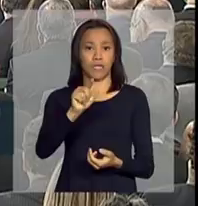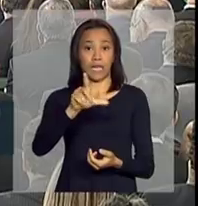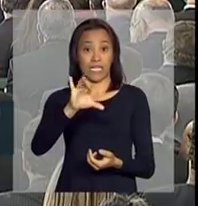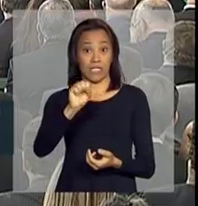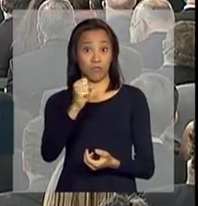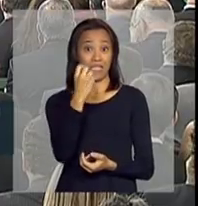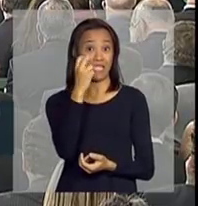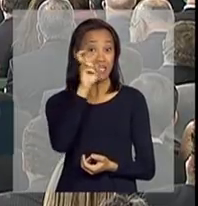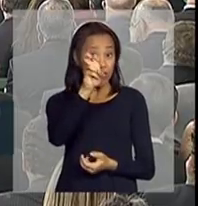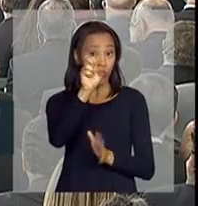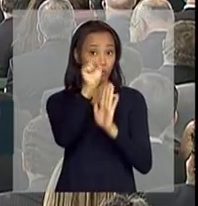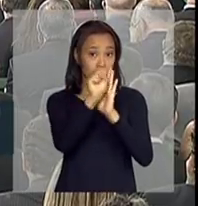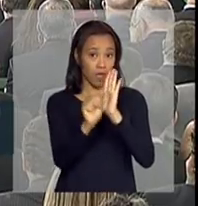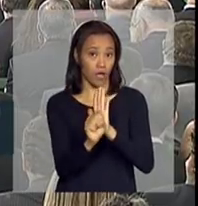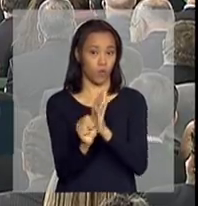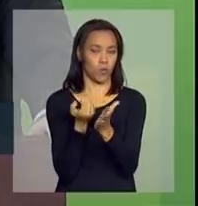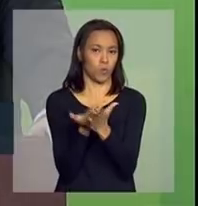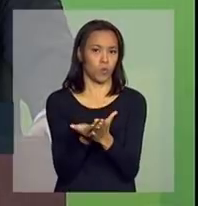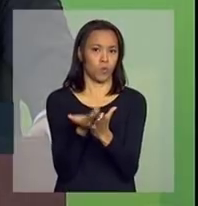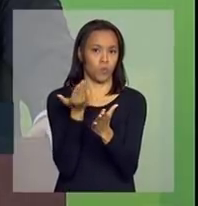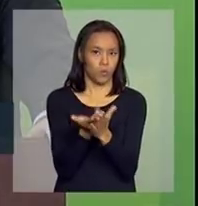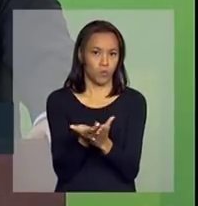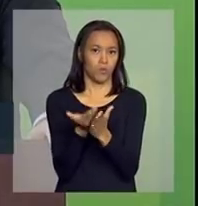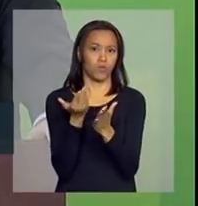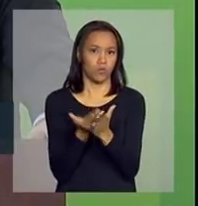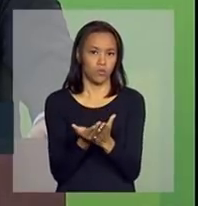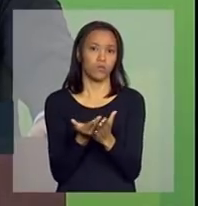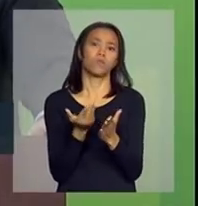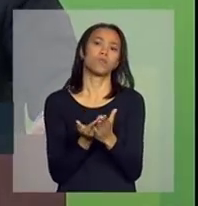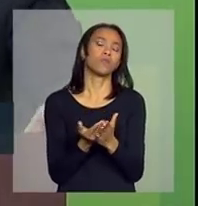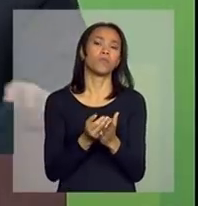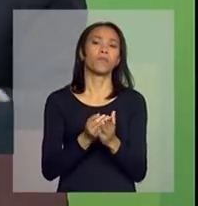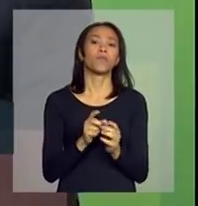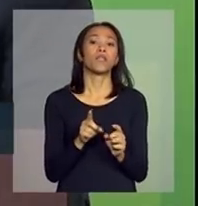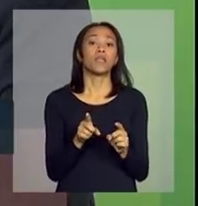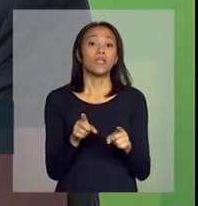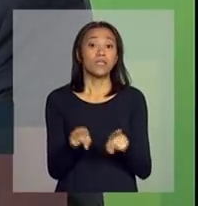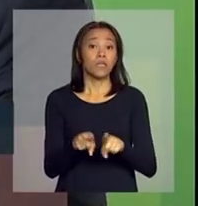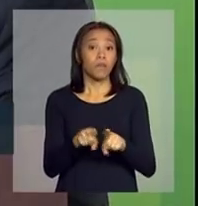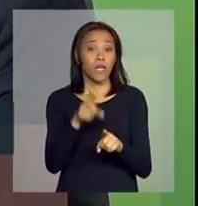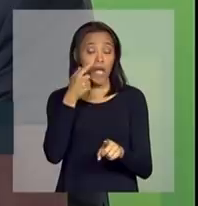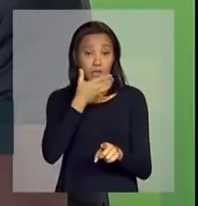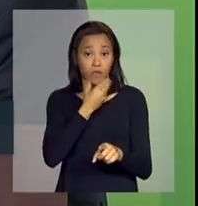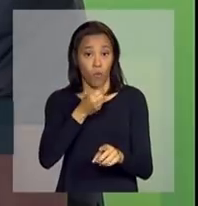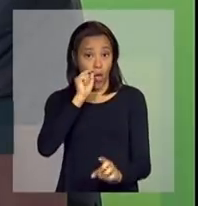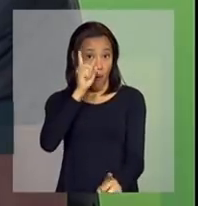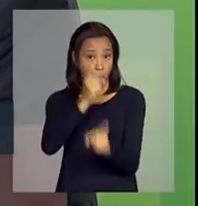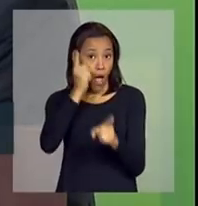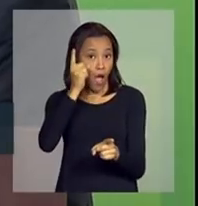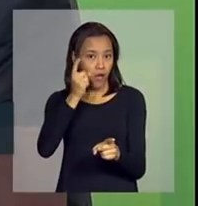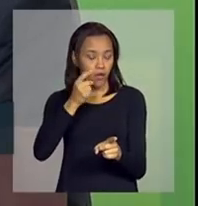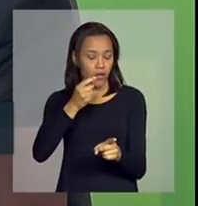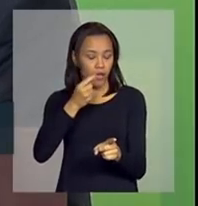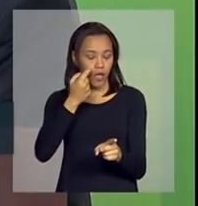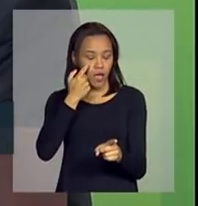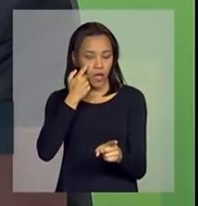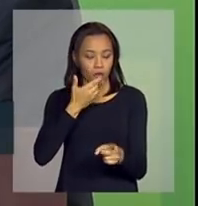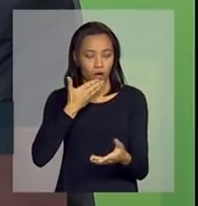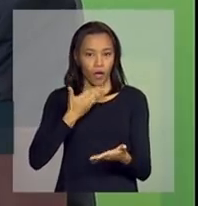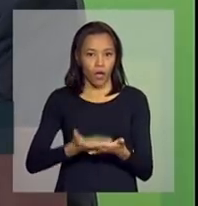séculos no Mediterrâneo. E ele fez um diagnóstico à época que muito me impressionou.